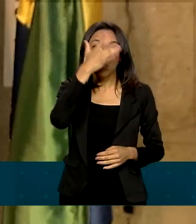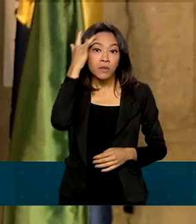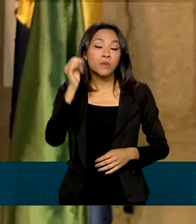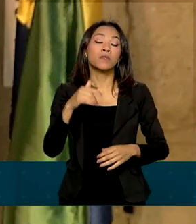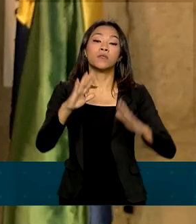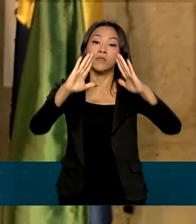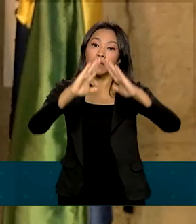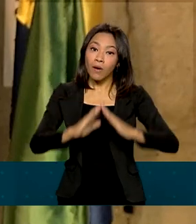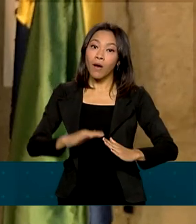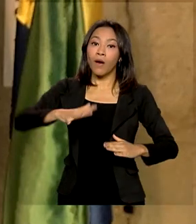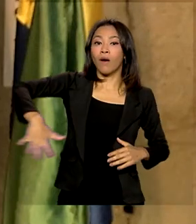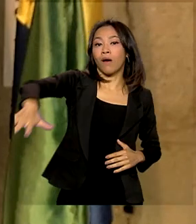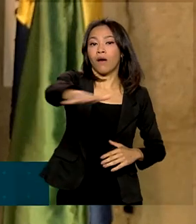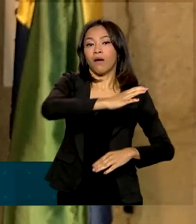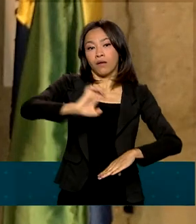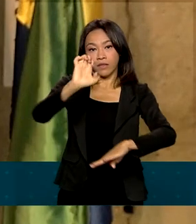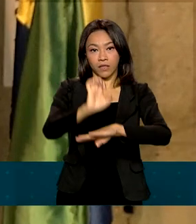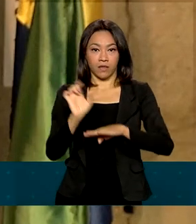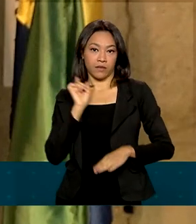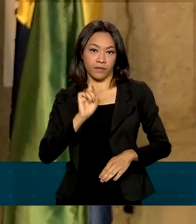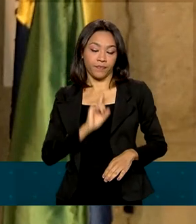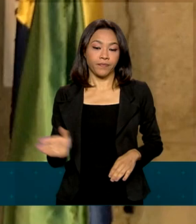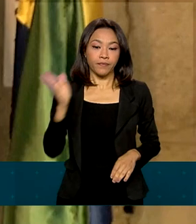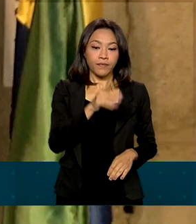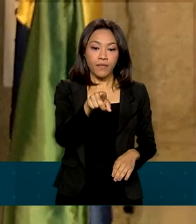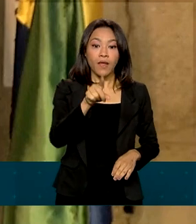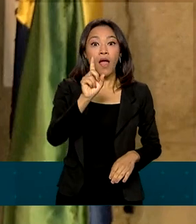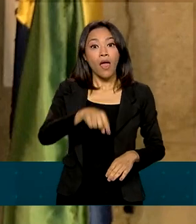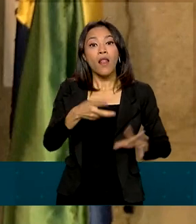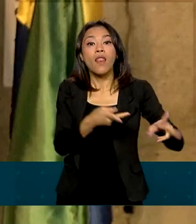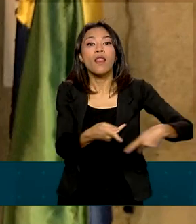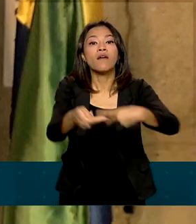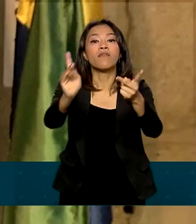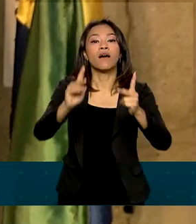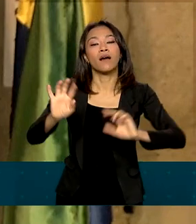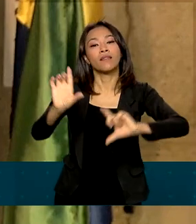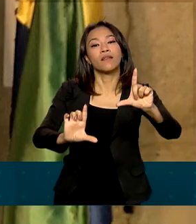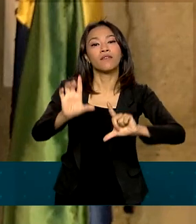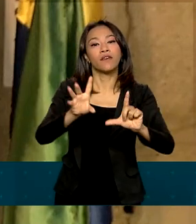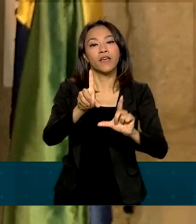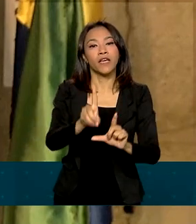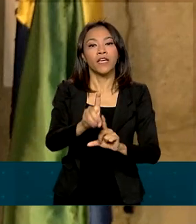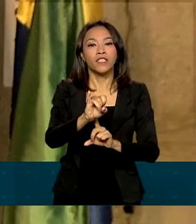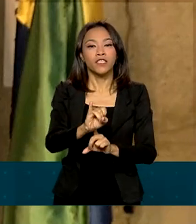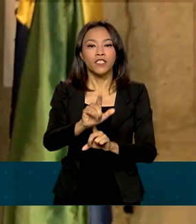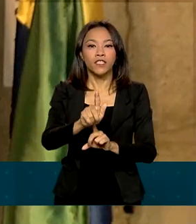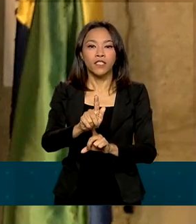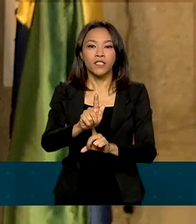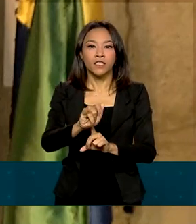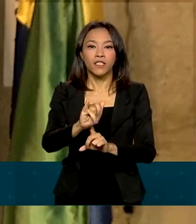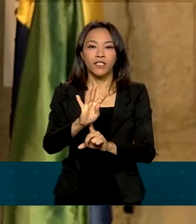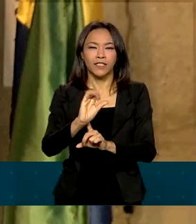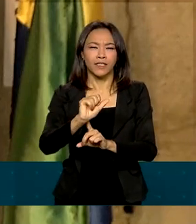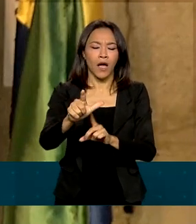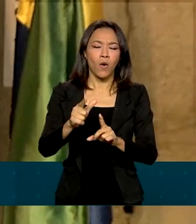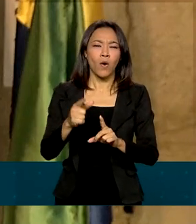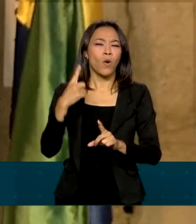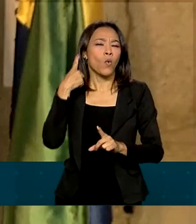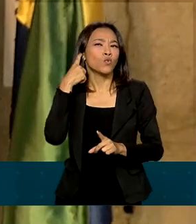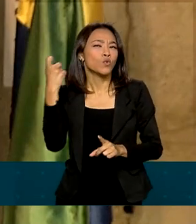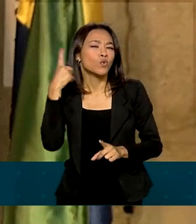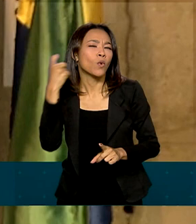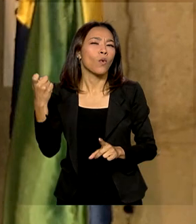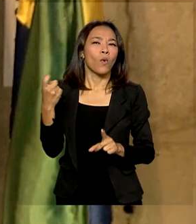É um programa focado em levar a televisão digital de alta qualidade, com vídeo de alta definição,